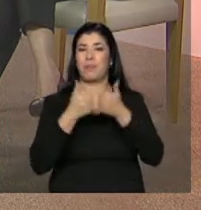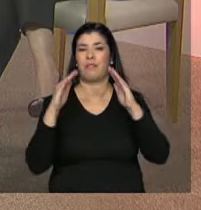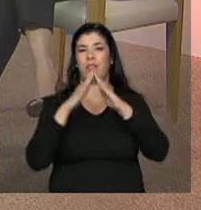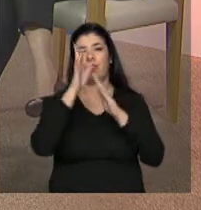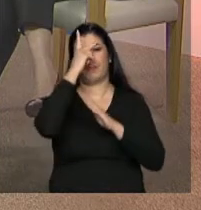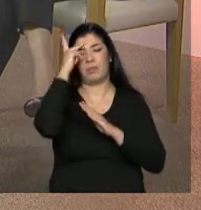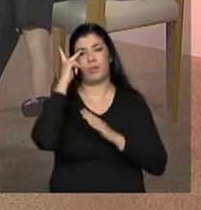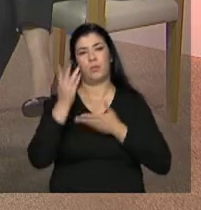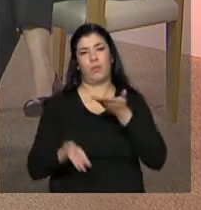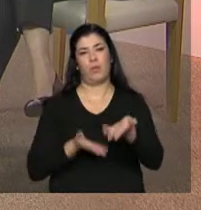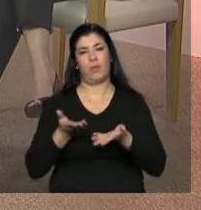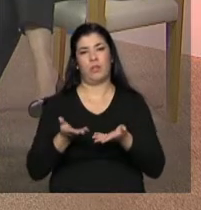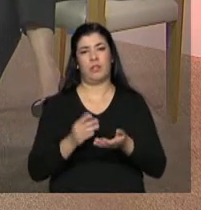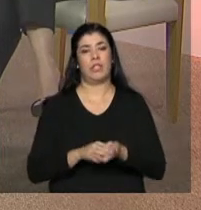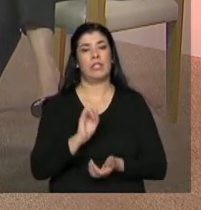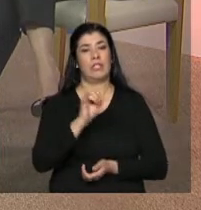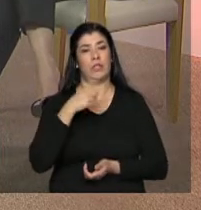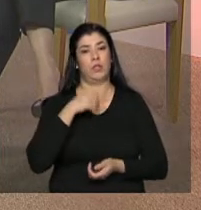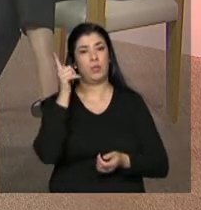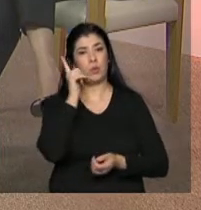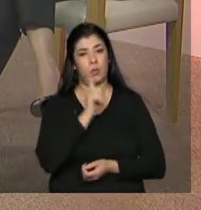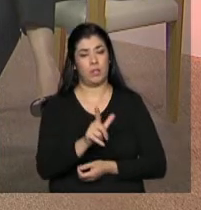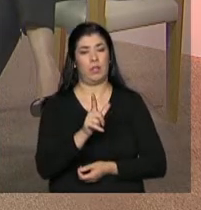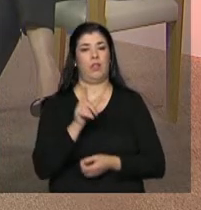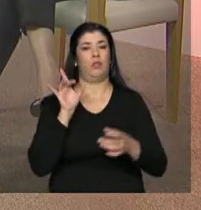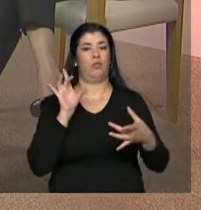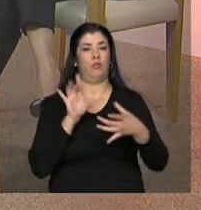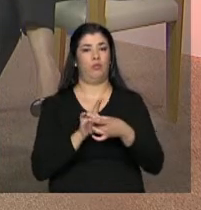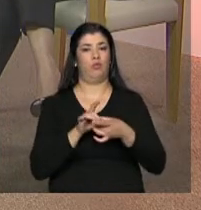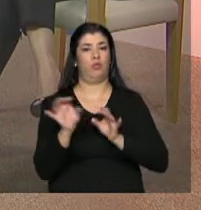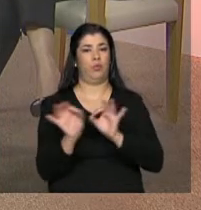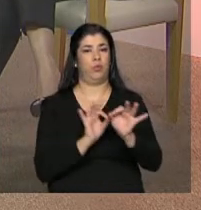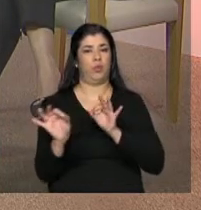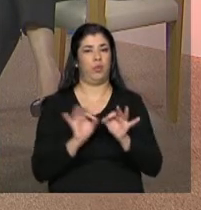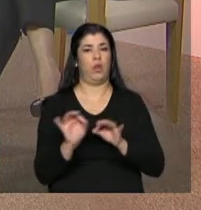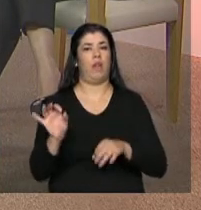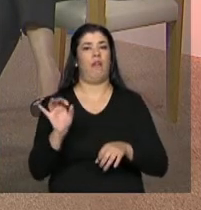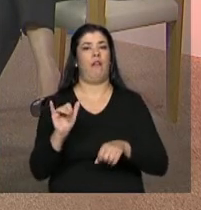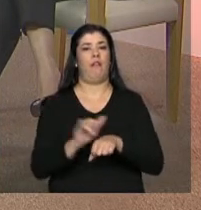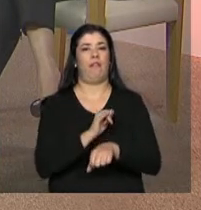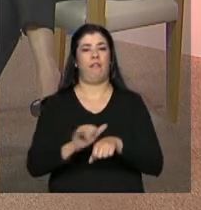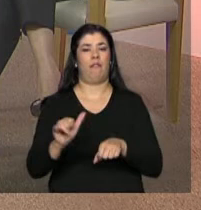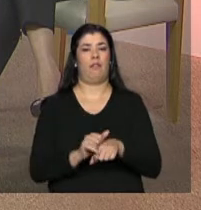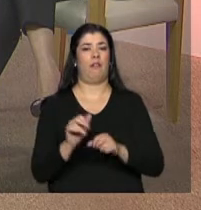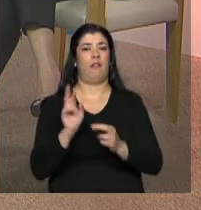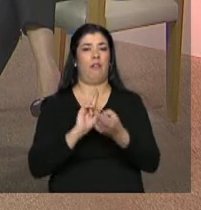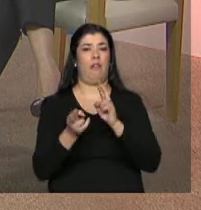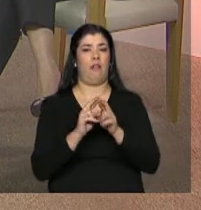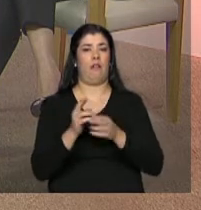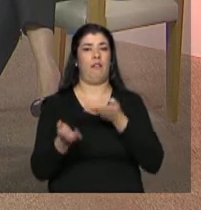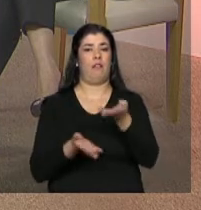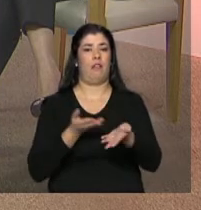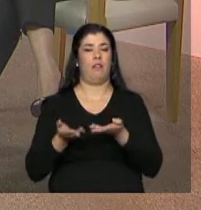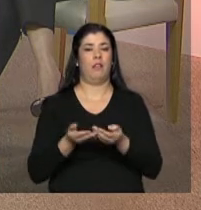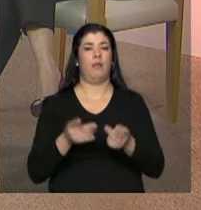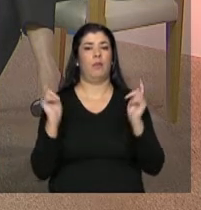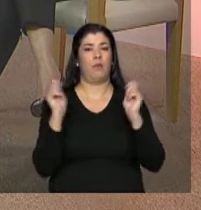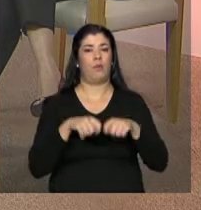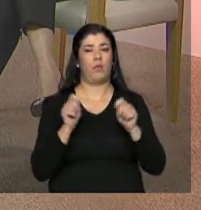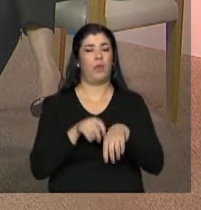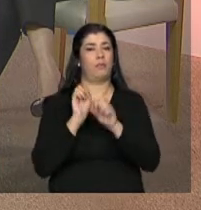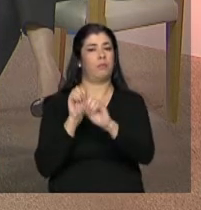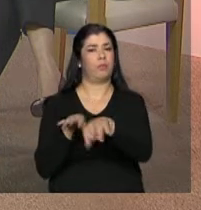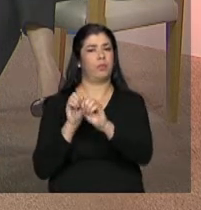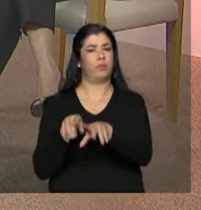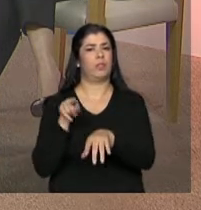conseguir estruturar essa rede, ter ela cadastrada, qualificada, para a oferta de capacitação, as